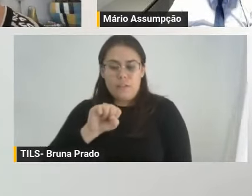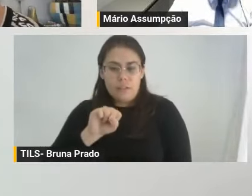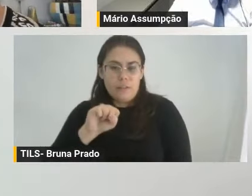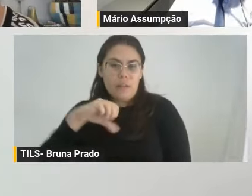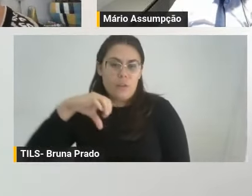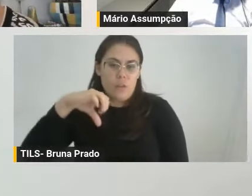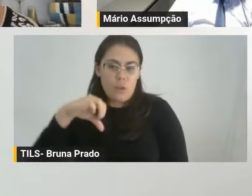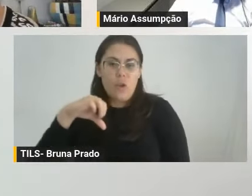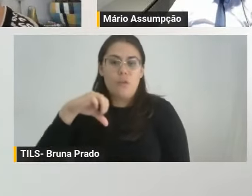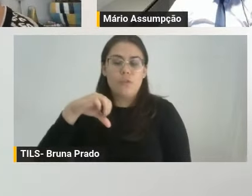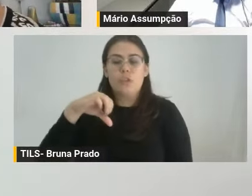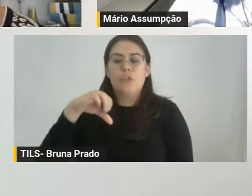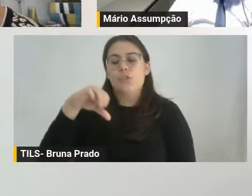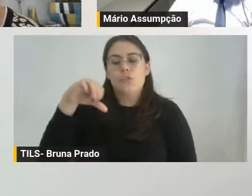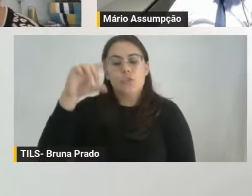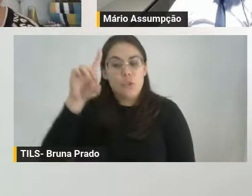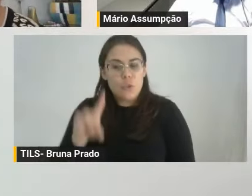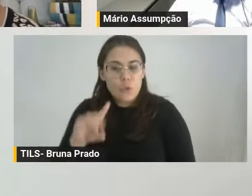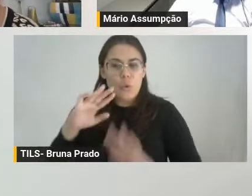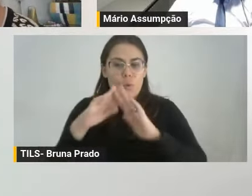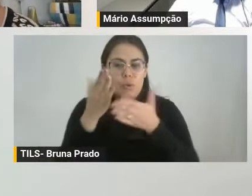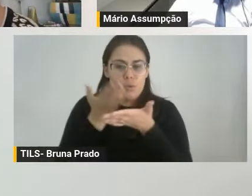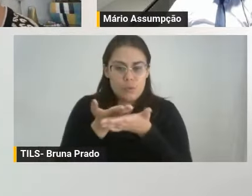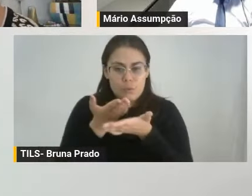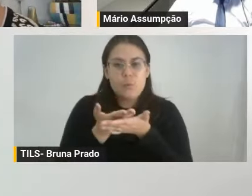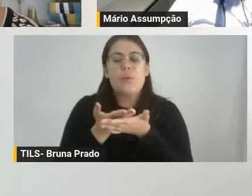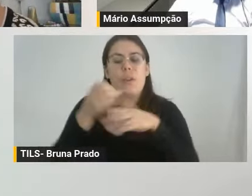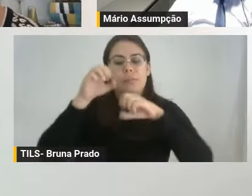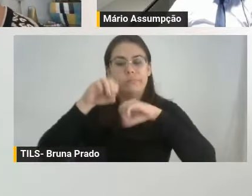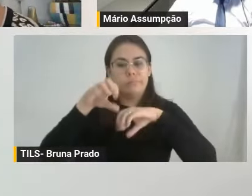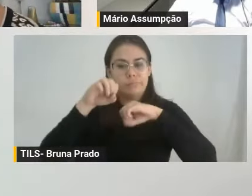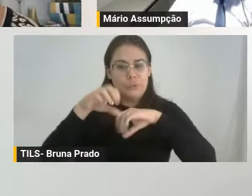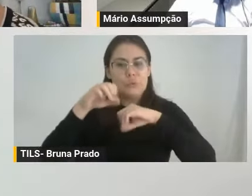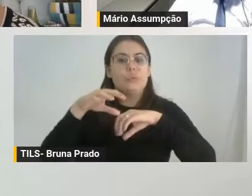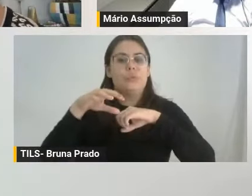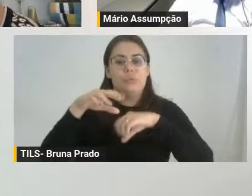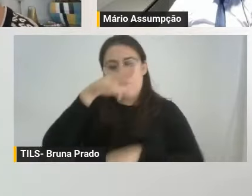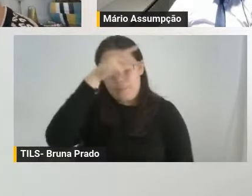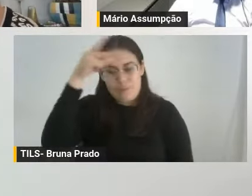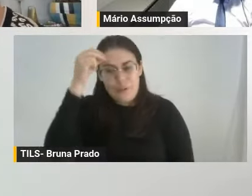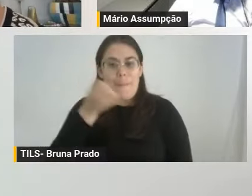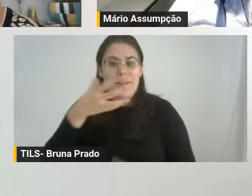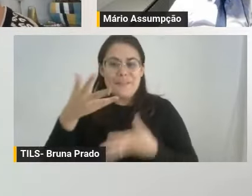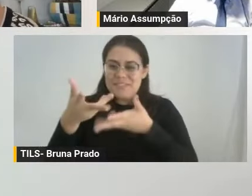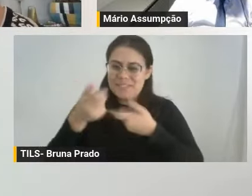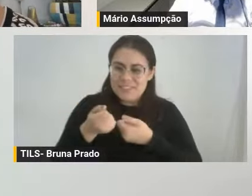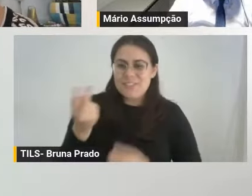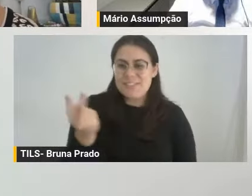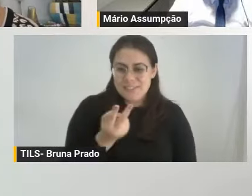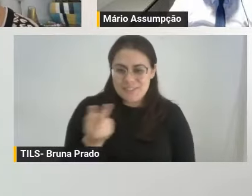diretora escolar na rede municipal e atua na Secretaria de Educação desde 2018. Sejam bem-vindos, estamos